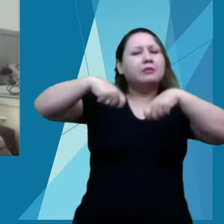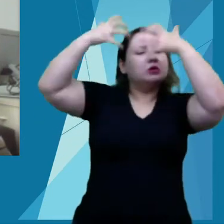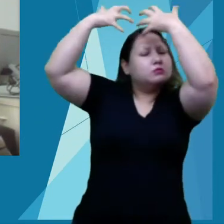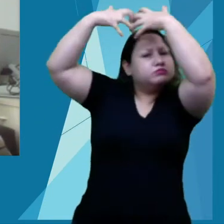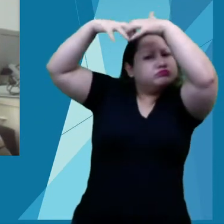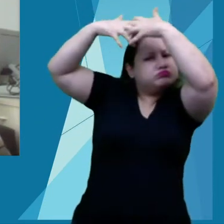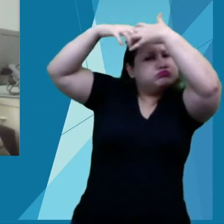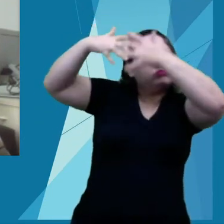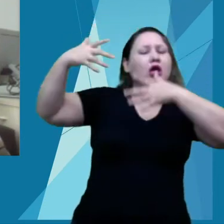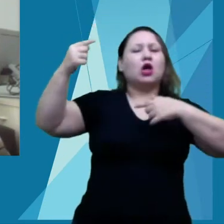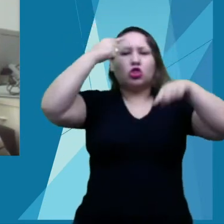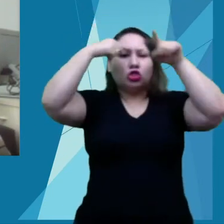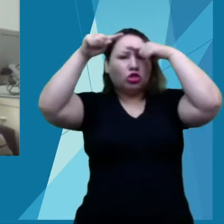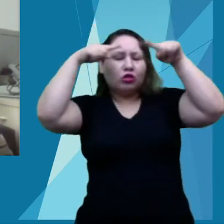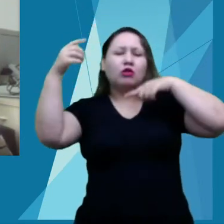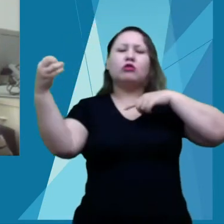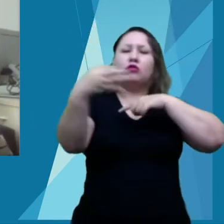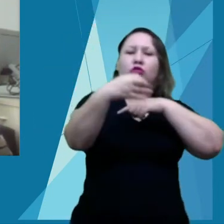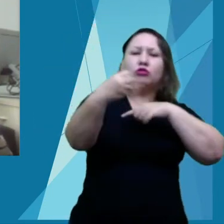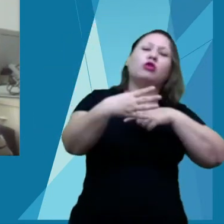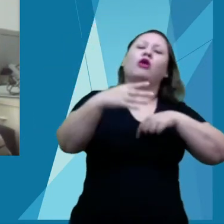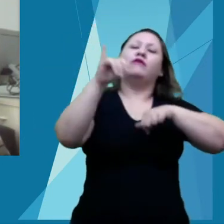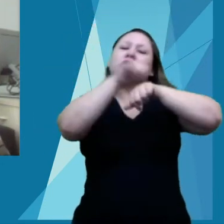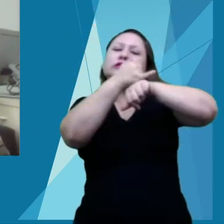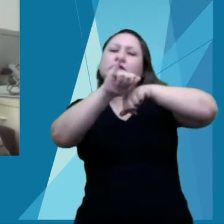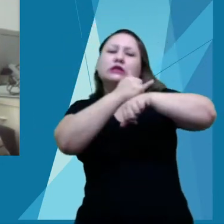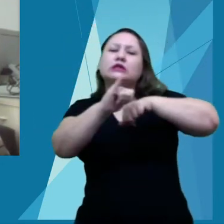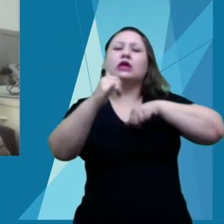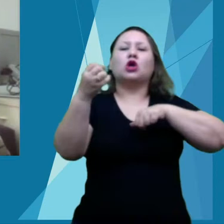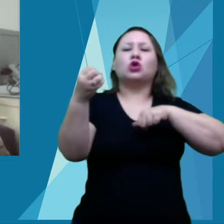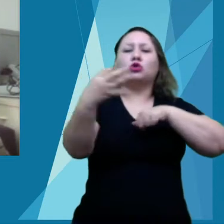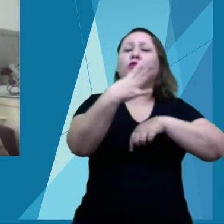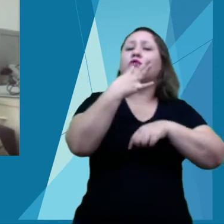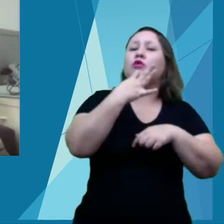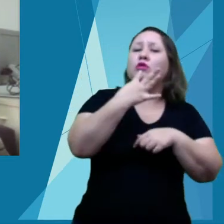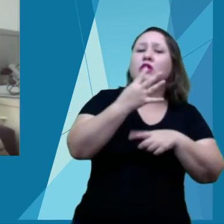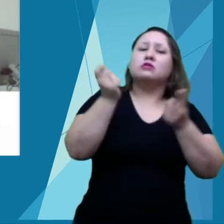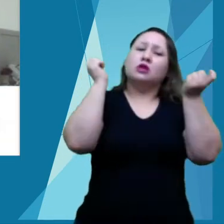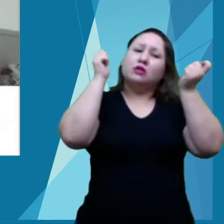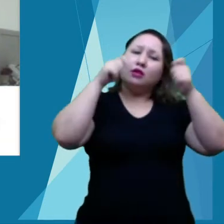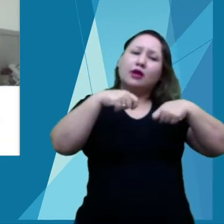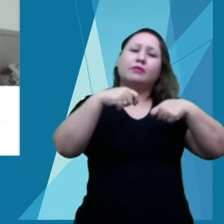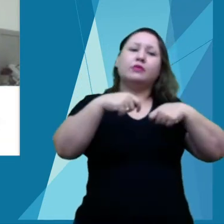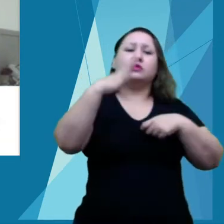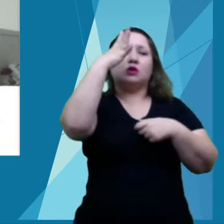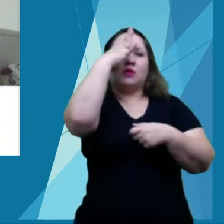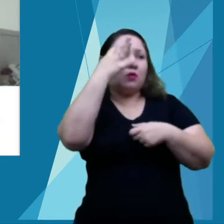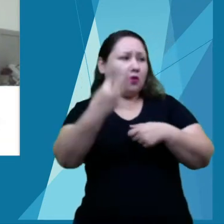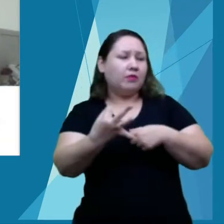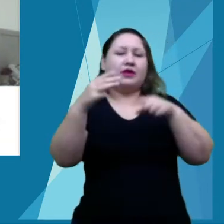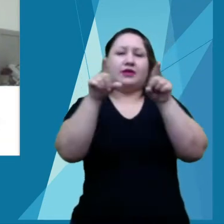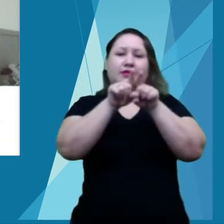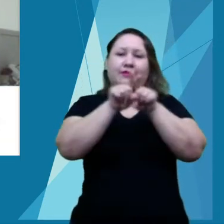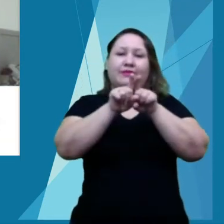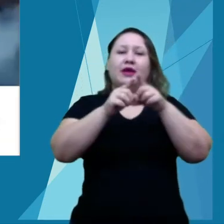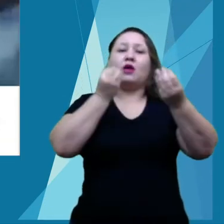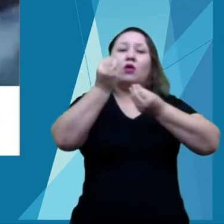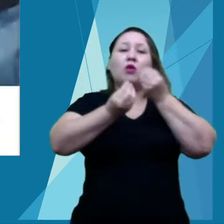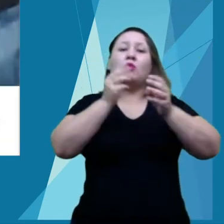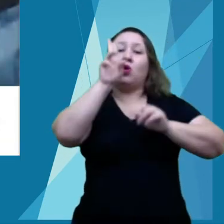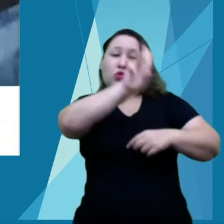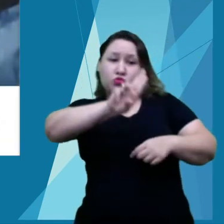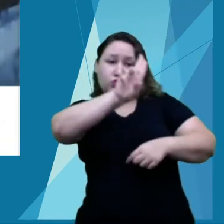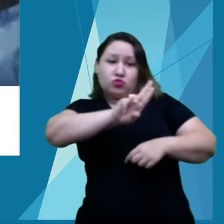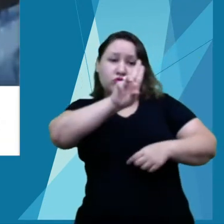conhecimentos e novas práticas e que nós possamos compreender e internalizar o uso das tecnologias e